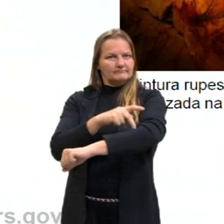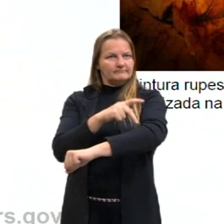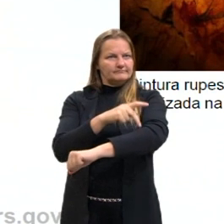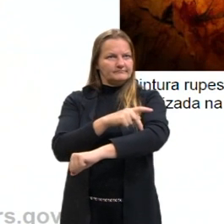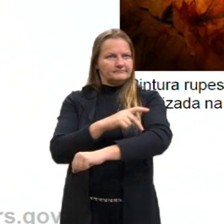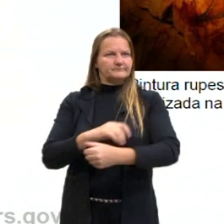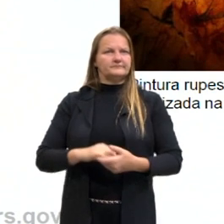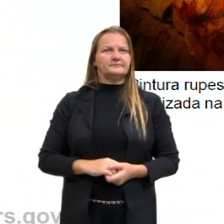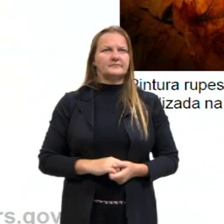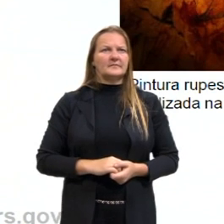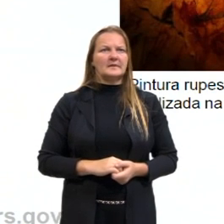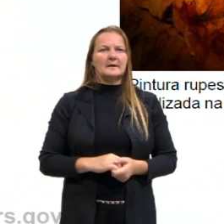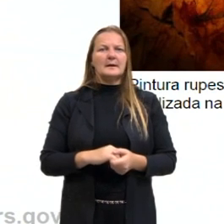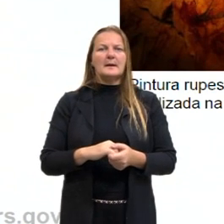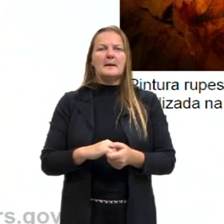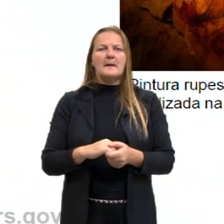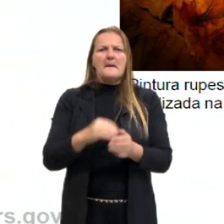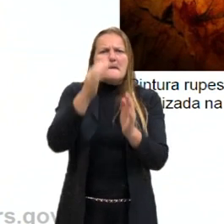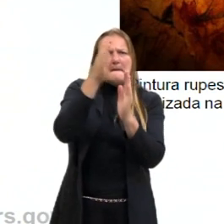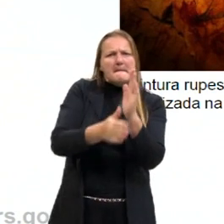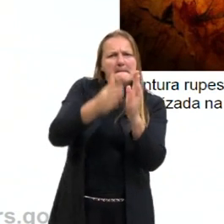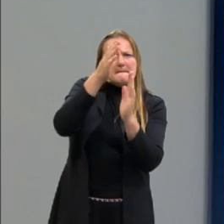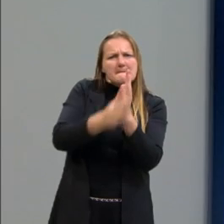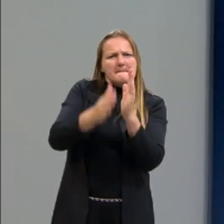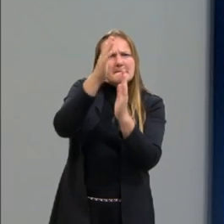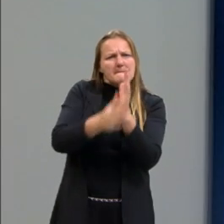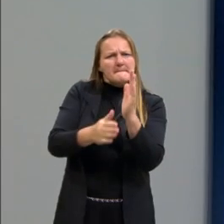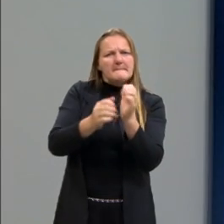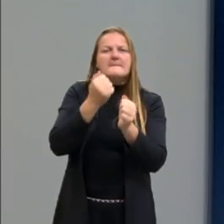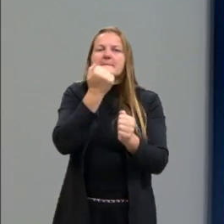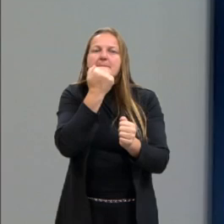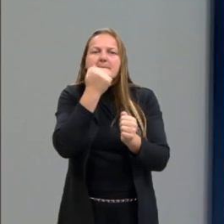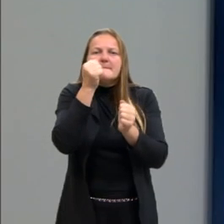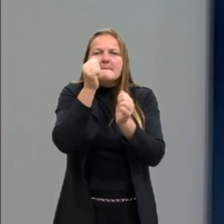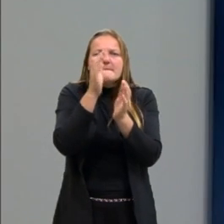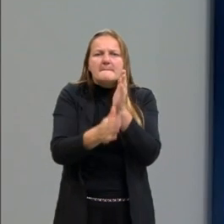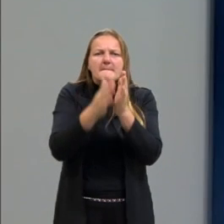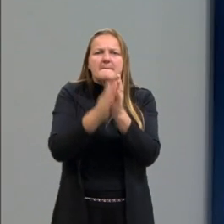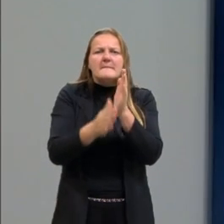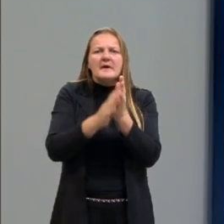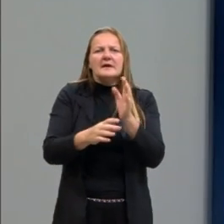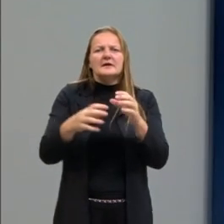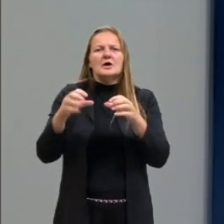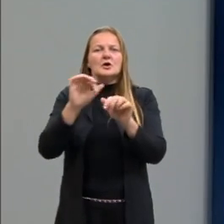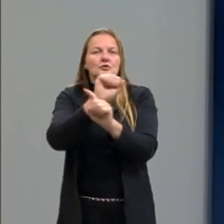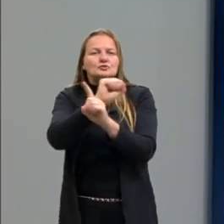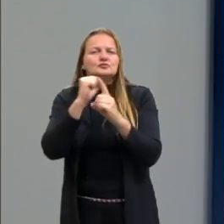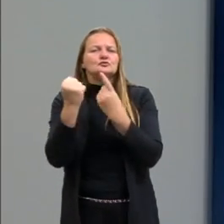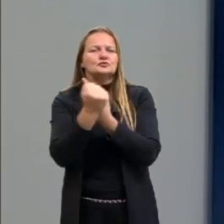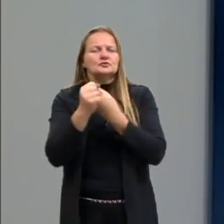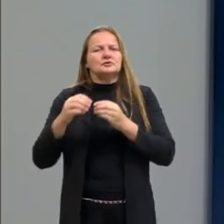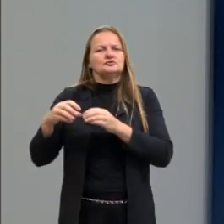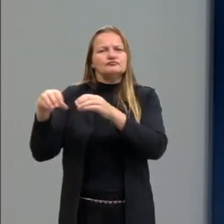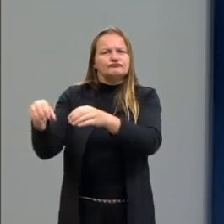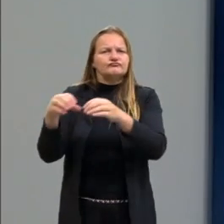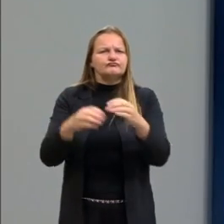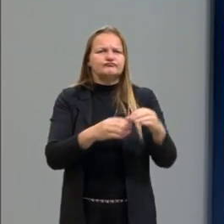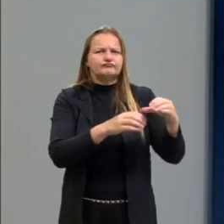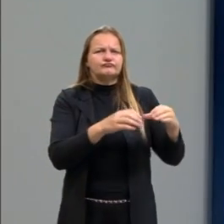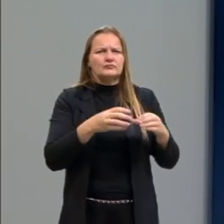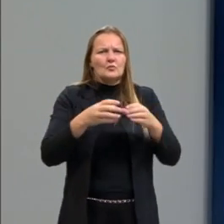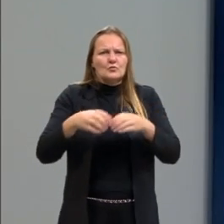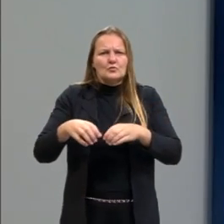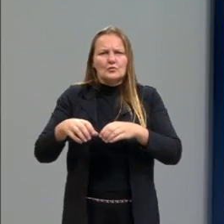é esse período da pedra lascada, o período nômade, onde a sociedade transitava